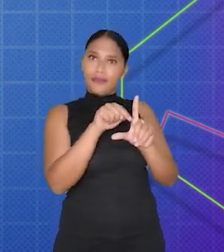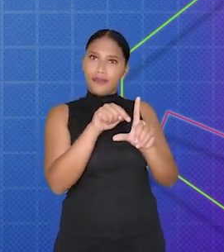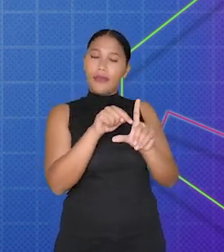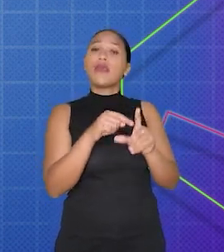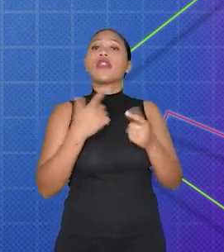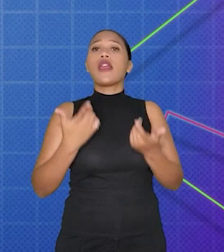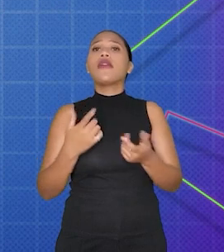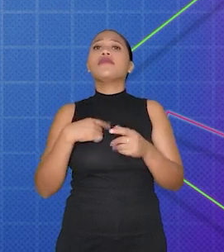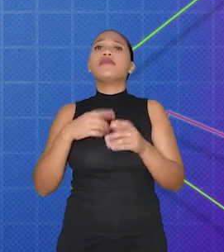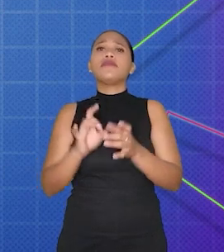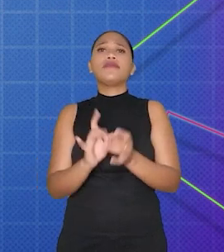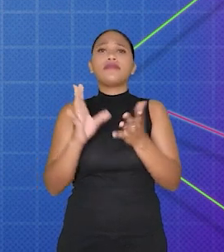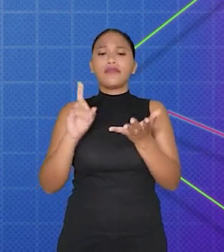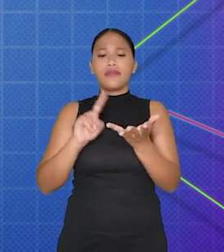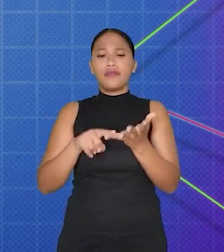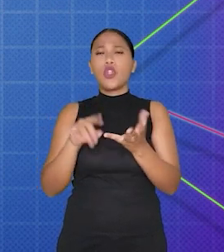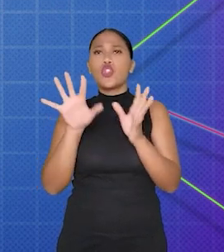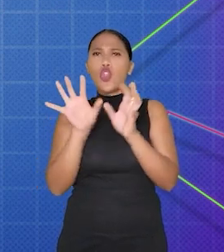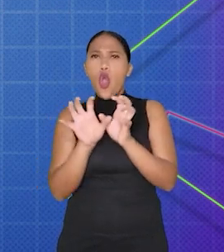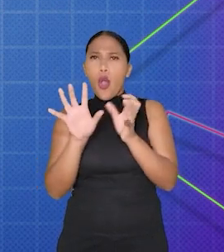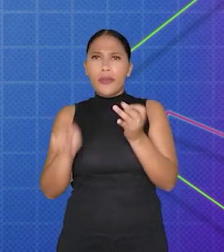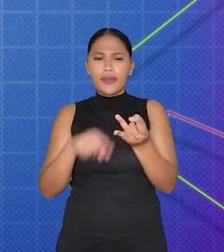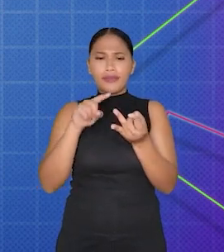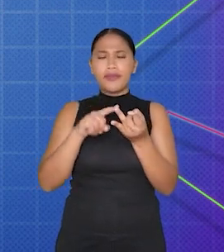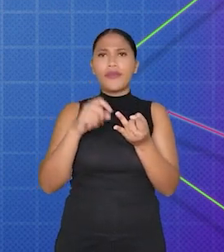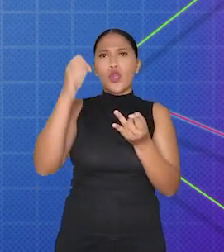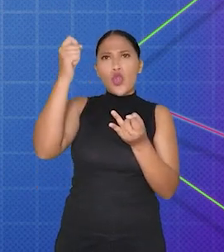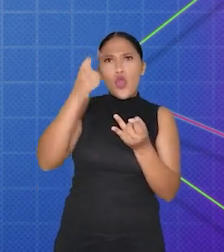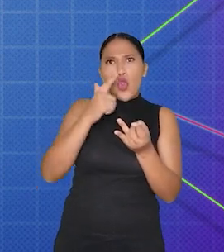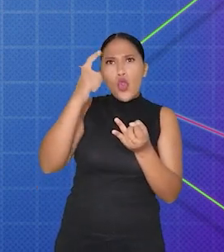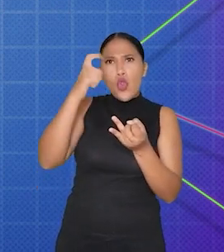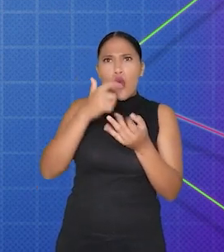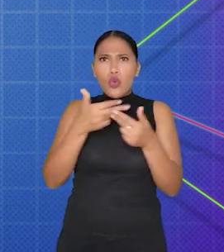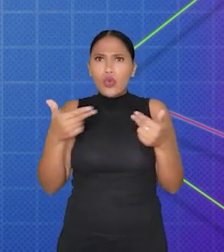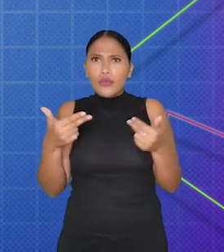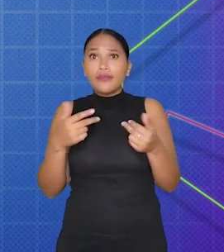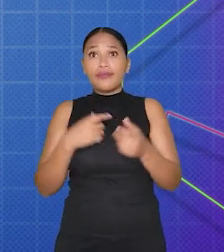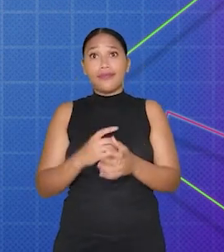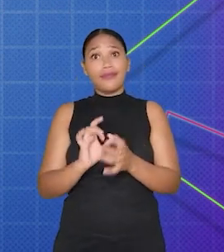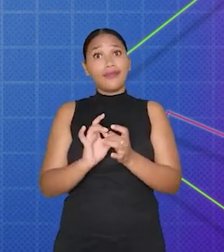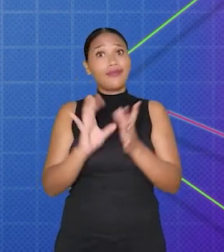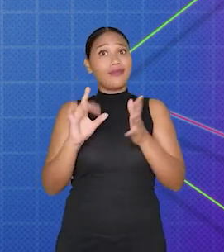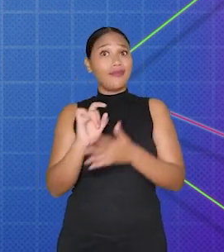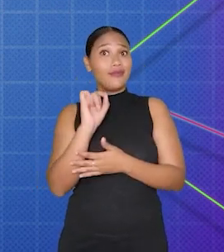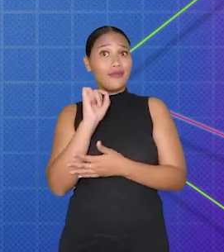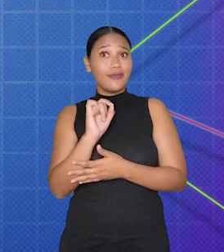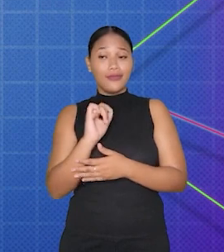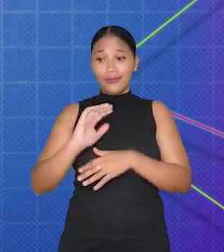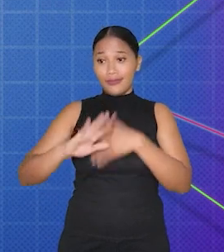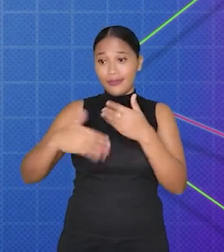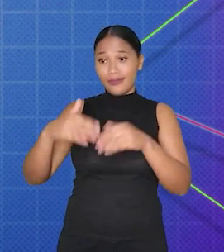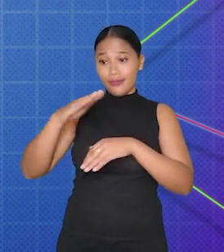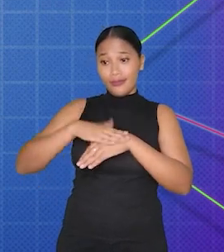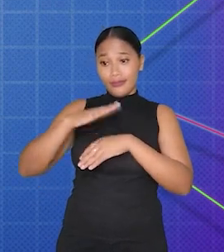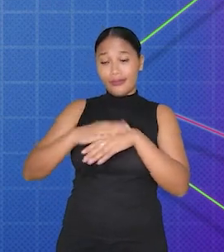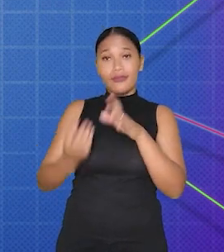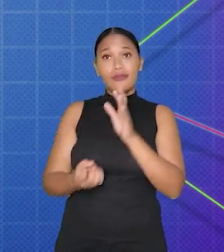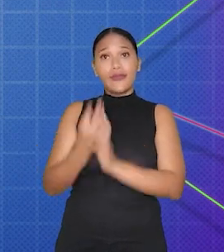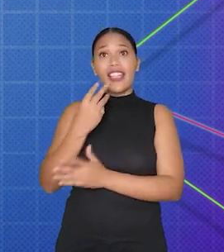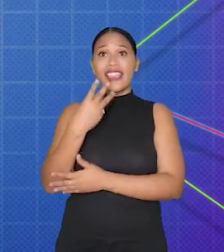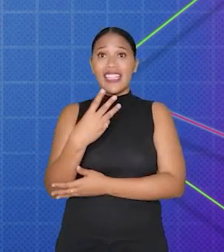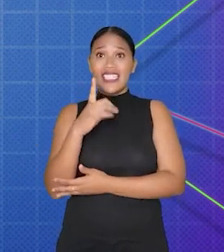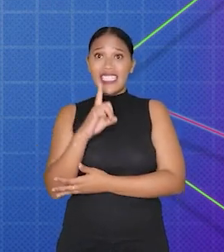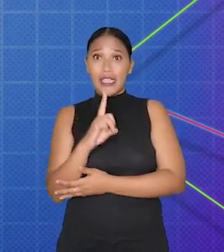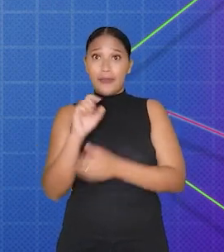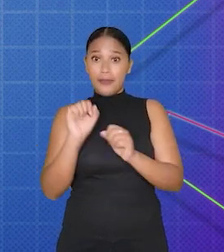O plugin oferece recursos como sombras, reflexos e iluminação dinâmica, permitindo assim que os desenvolvedores criem